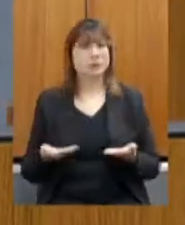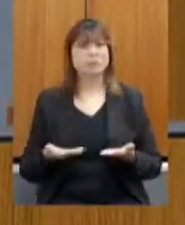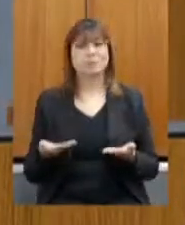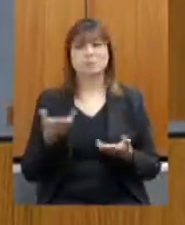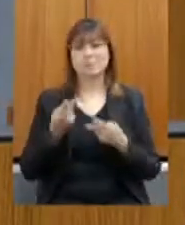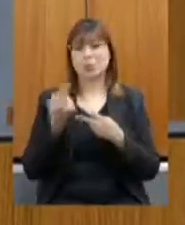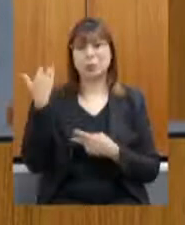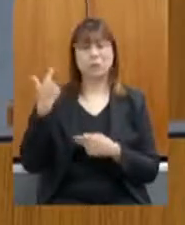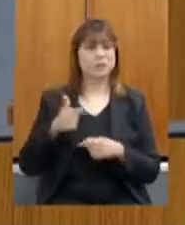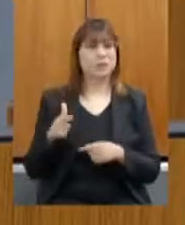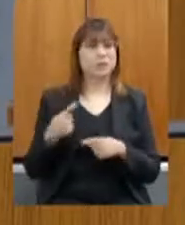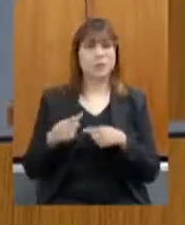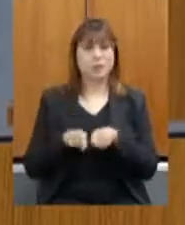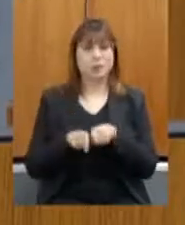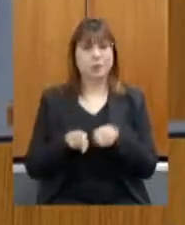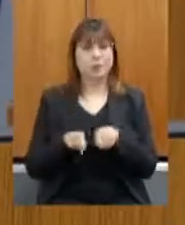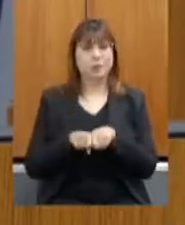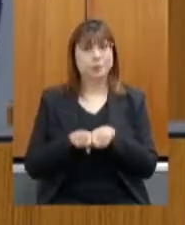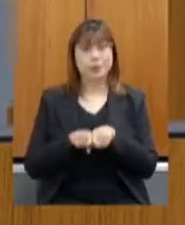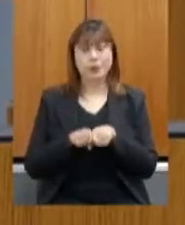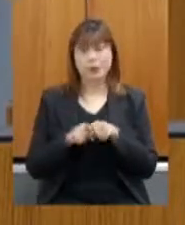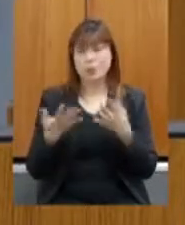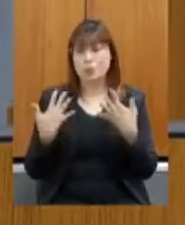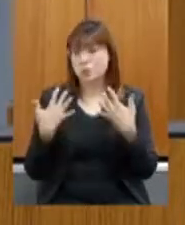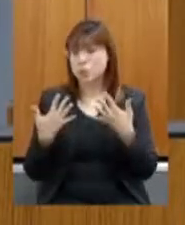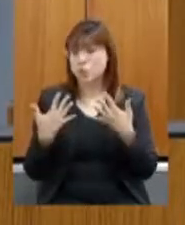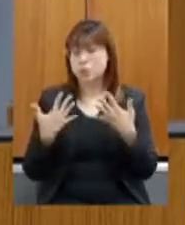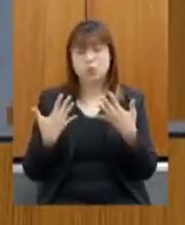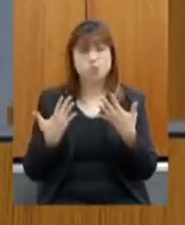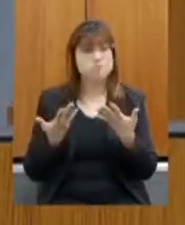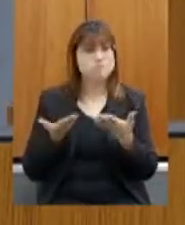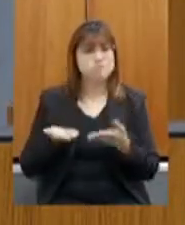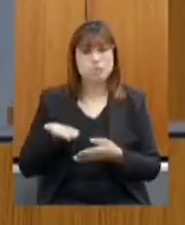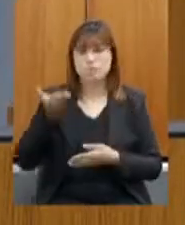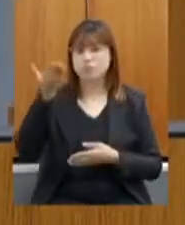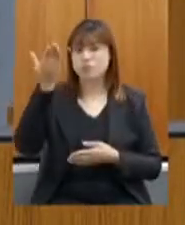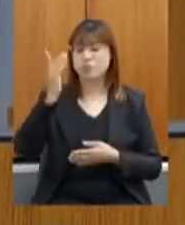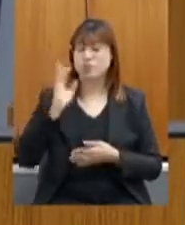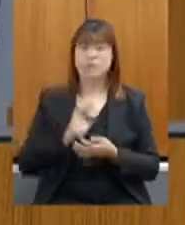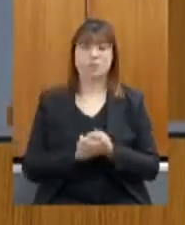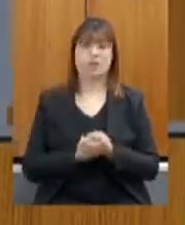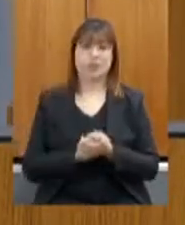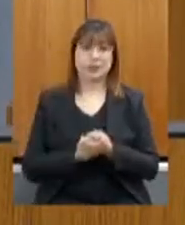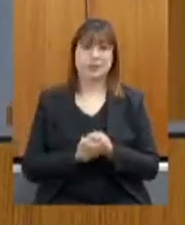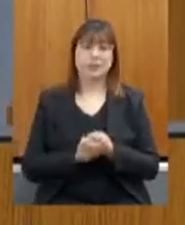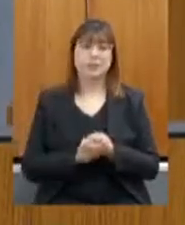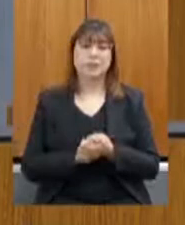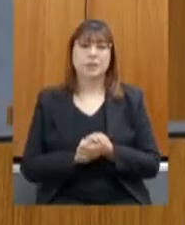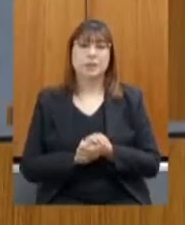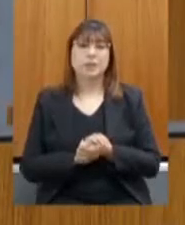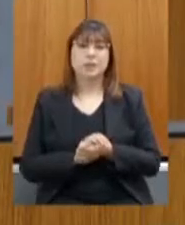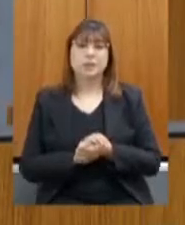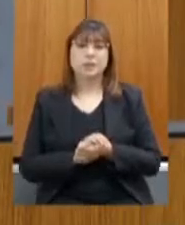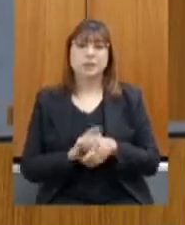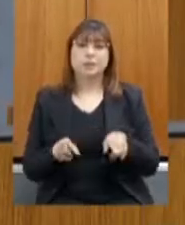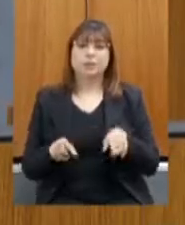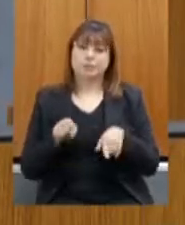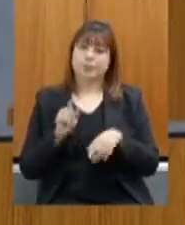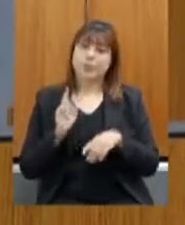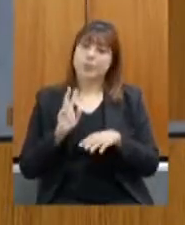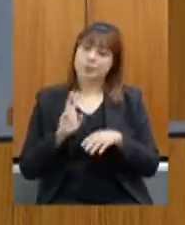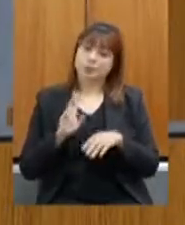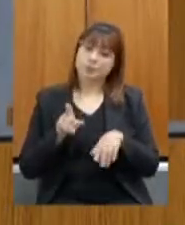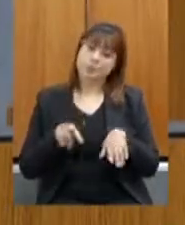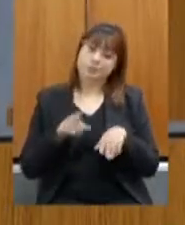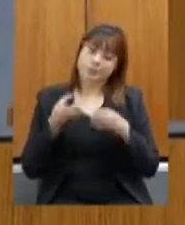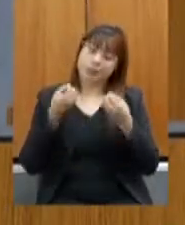altas temperaturas, acima da média. Então, mesmo o lavoura irrigada vai ter problema de produtividade. isso vai afetar no emprego,